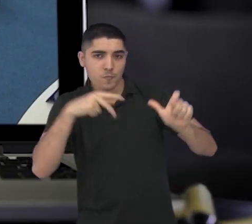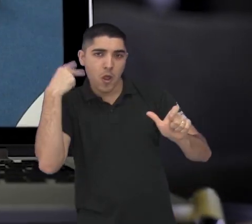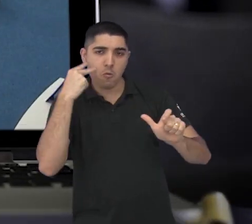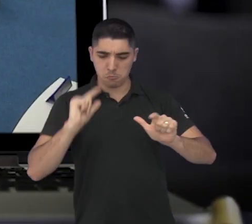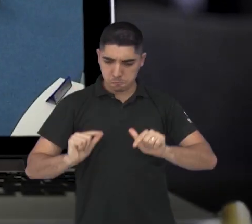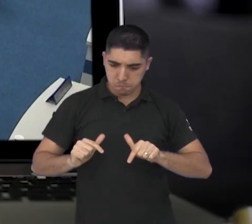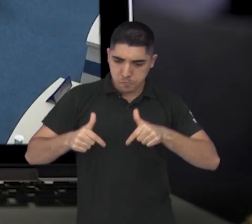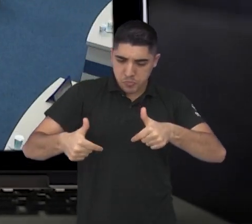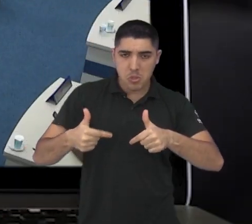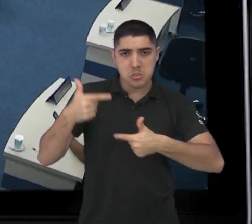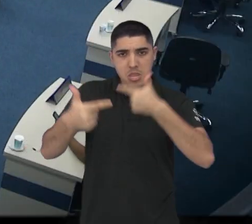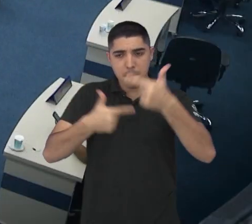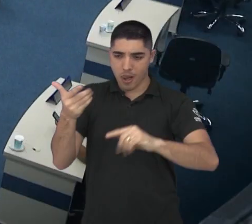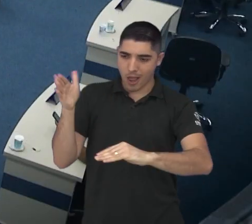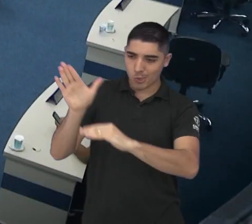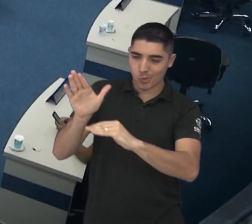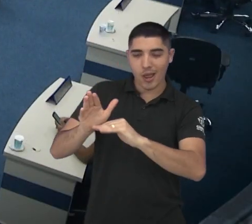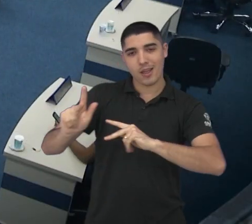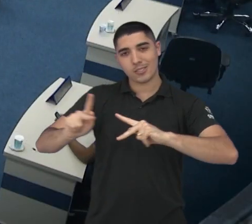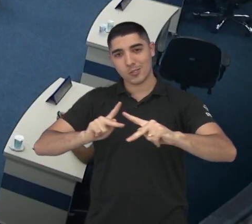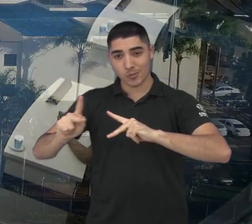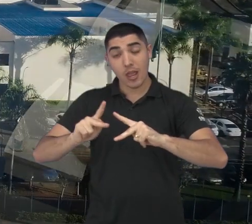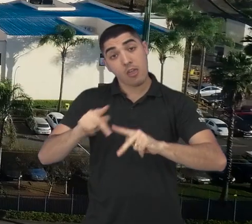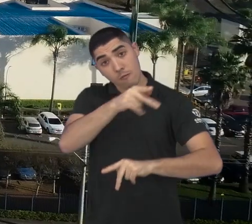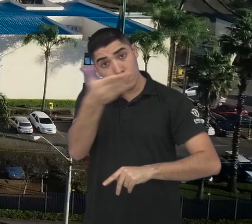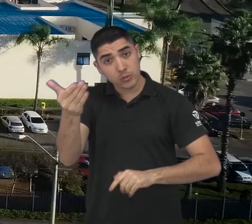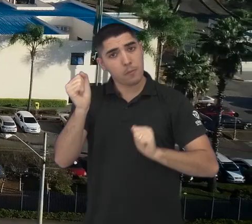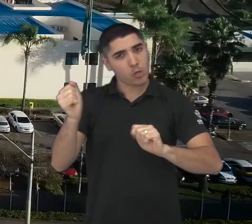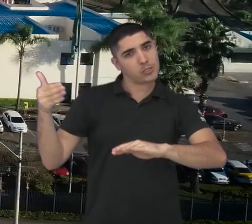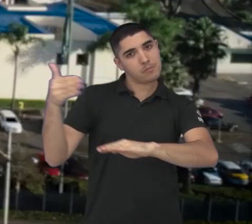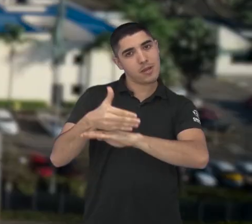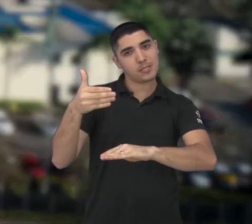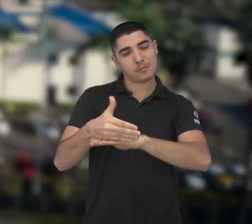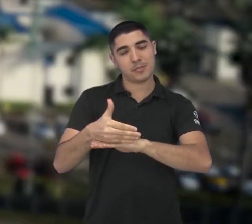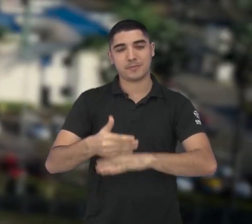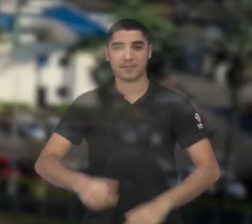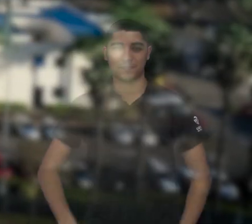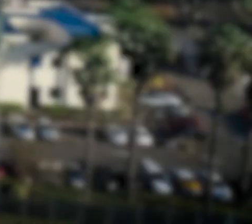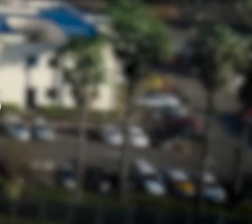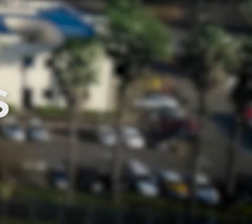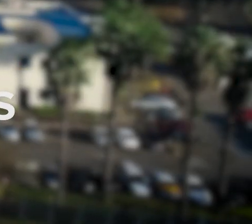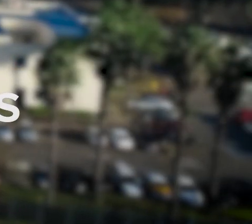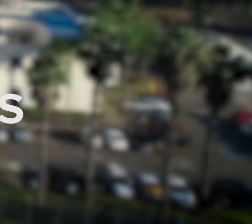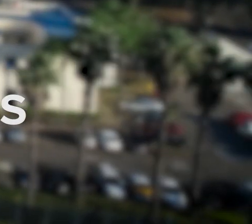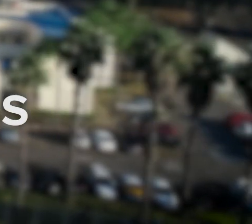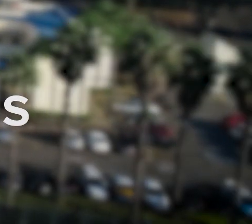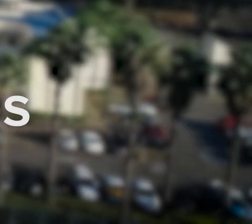vereadores estão atuando em prol da cidade e participe das decisões de São José.